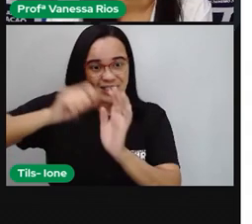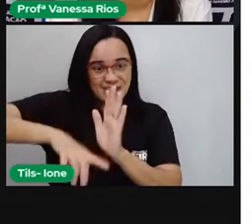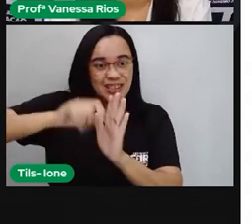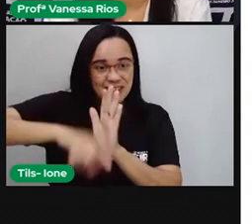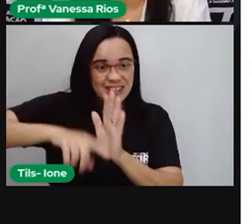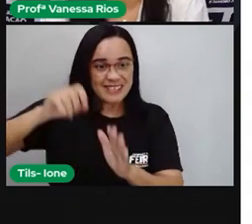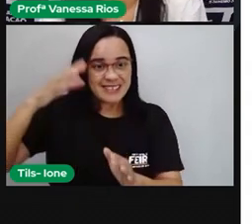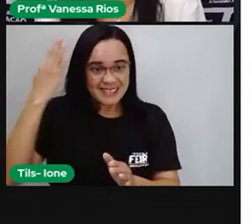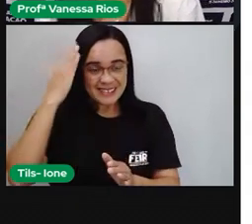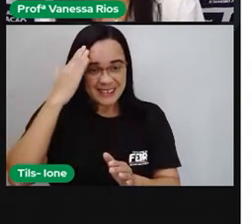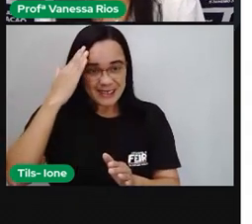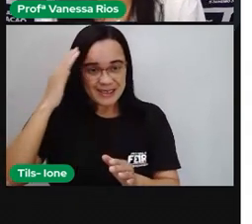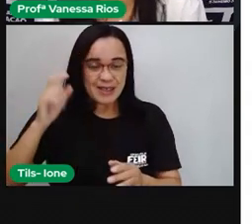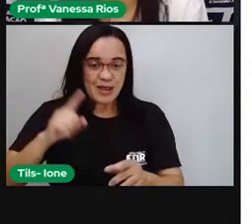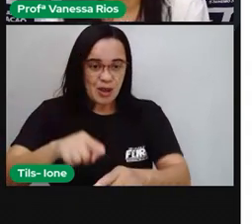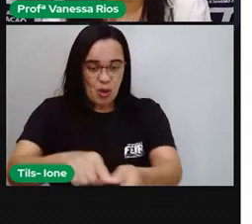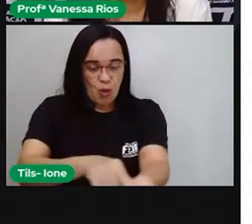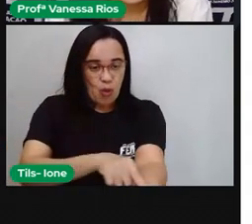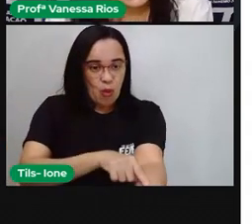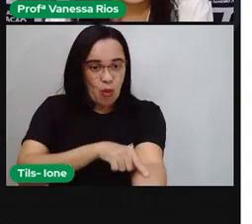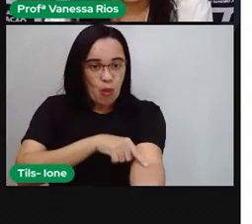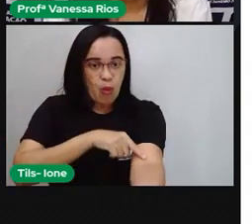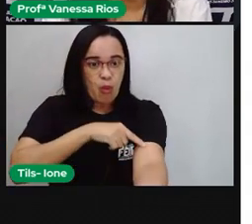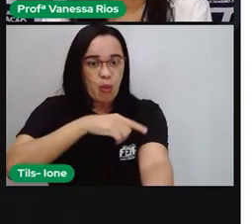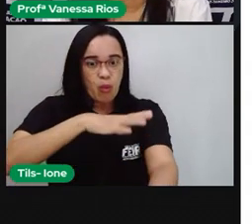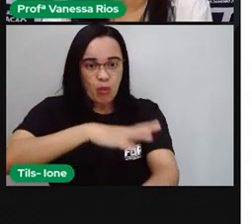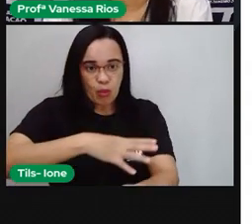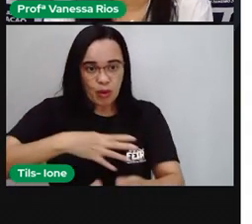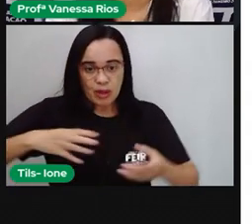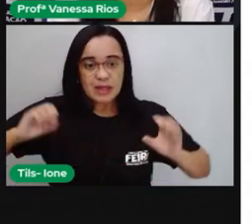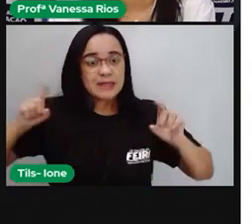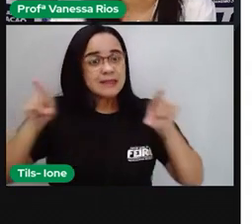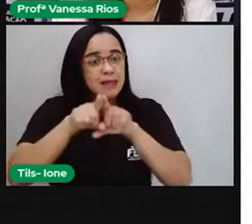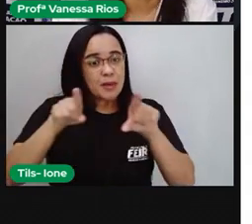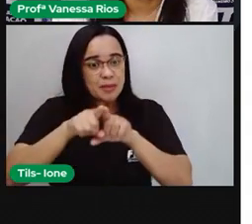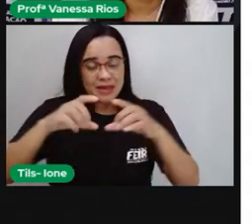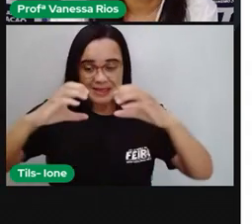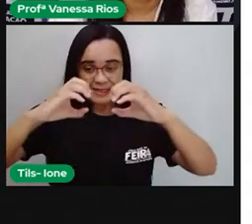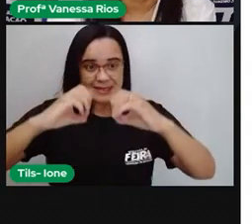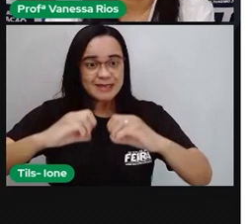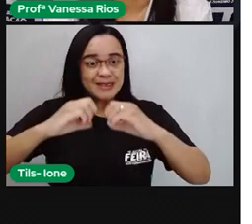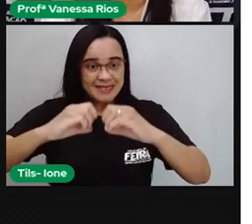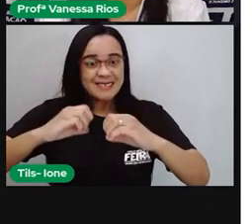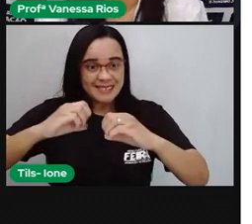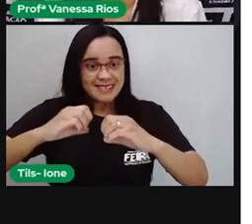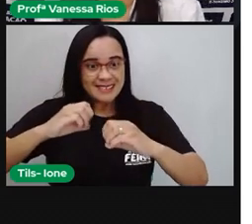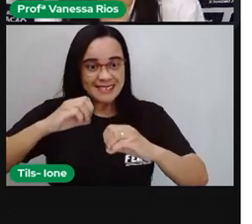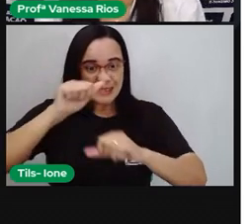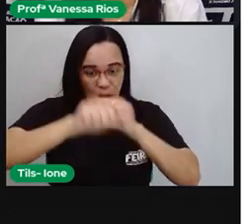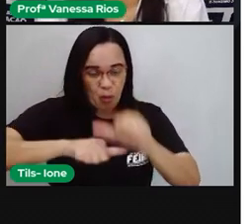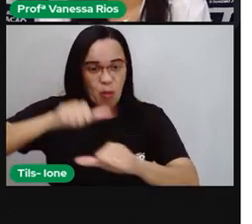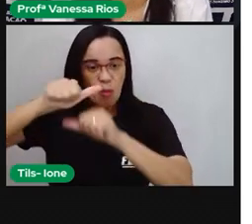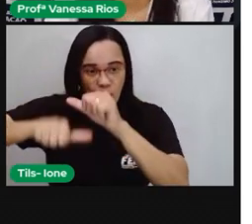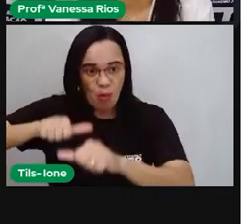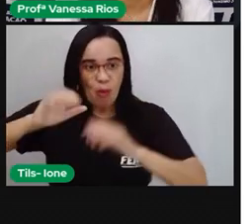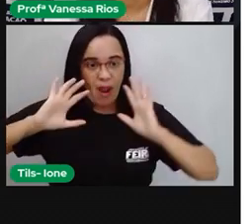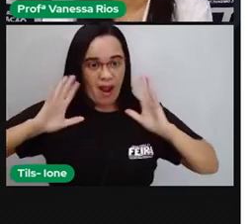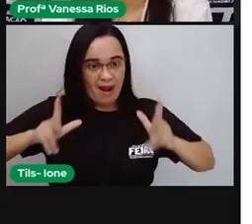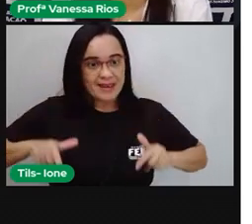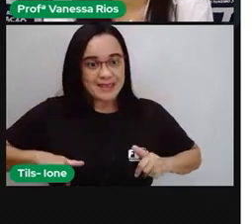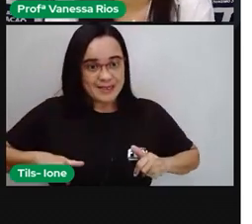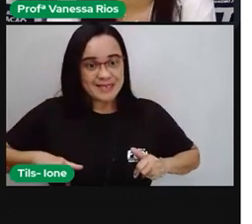sangue. Então tudo está interligado. E junto com isso, o nosso cérebro dando os comandos, os nossos